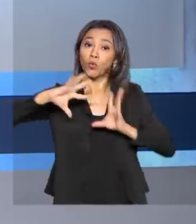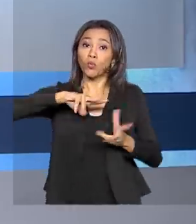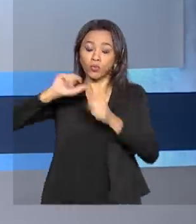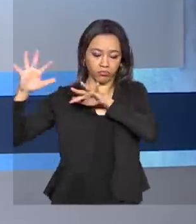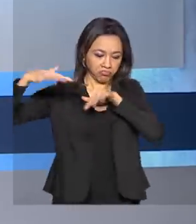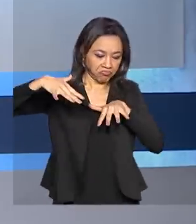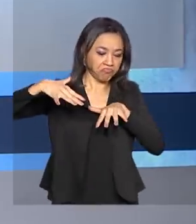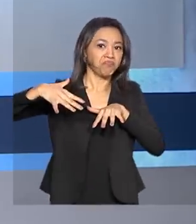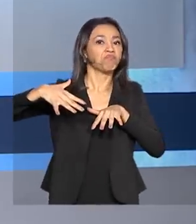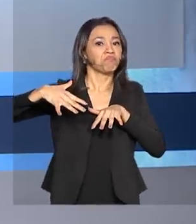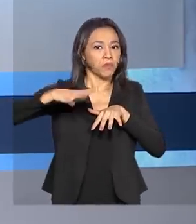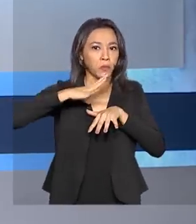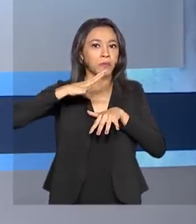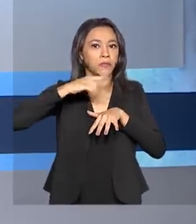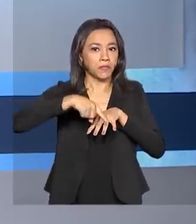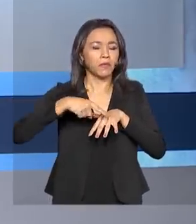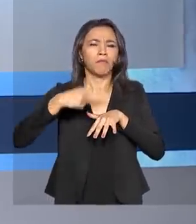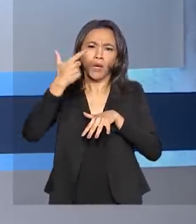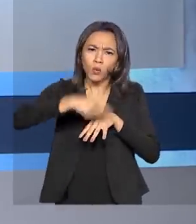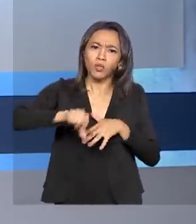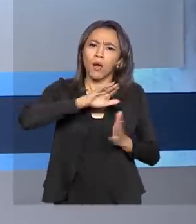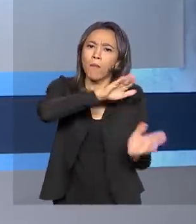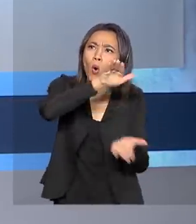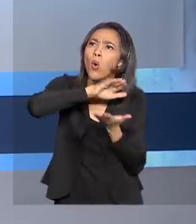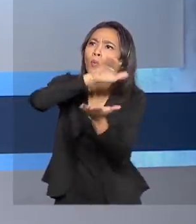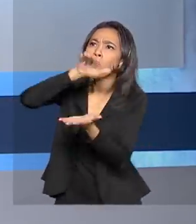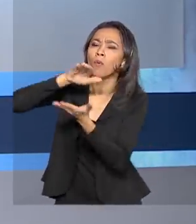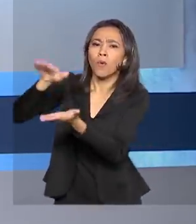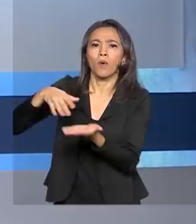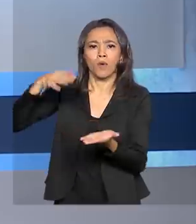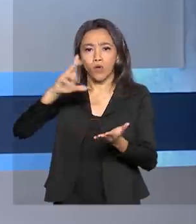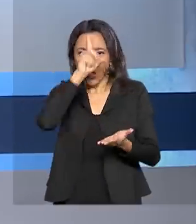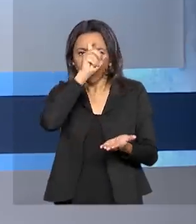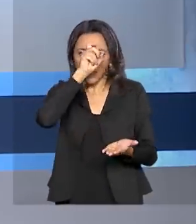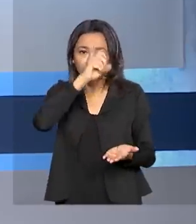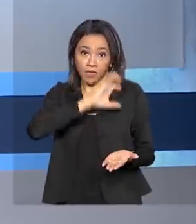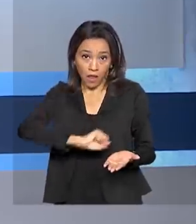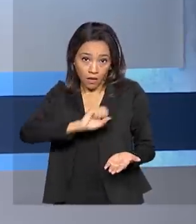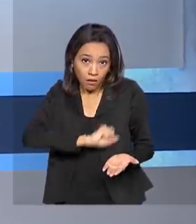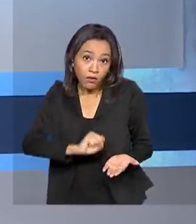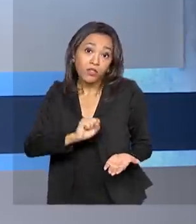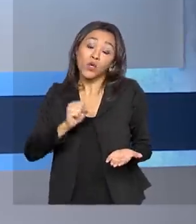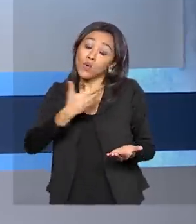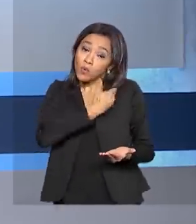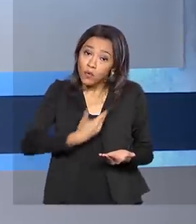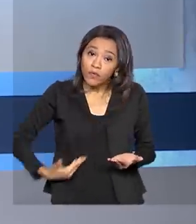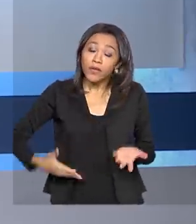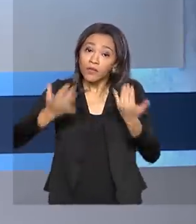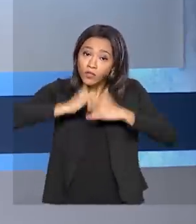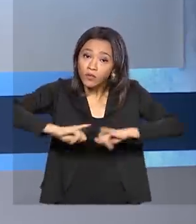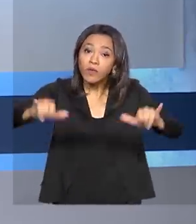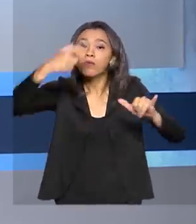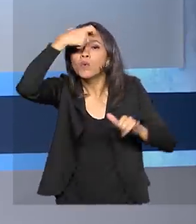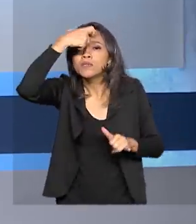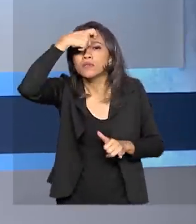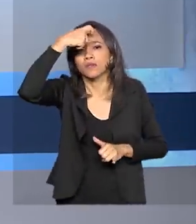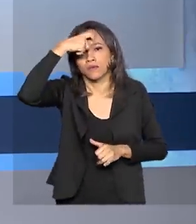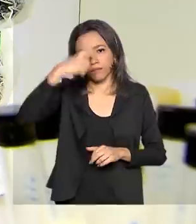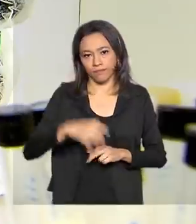reforçar os estoques nos bancos de leite, mesmo durante a pandemia, o governo lançou uma campanha de conscientização.